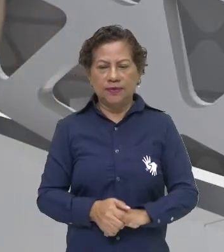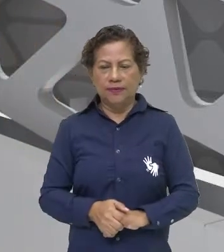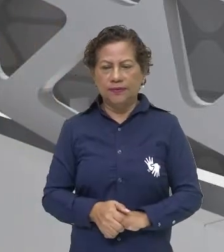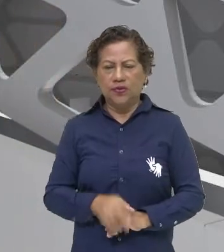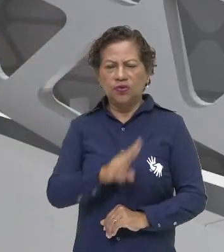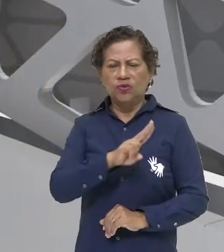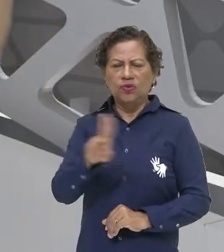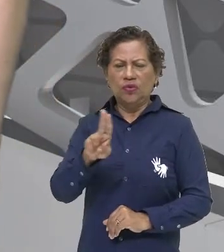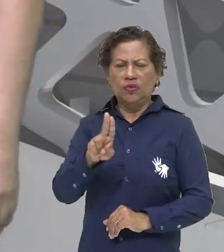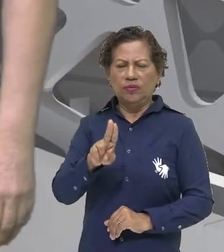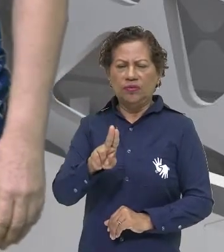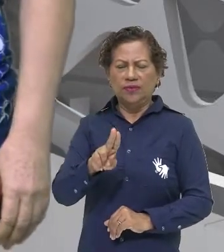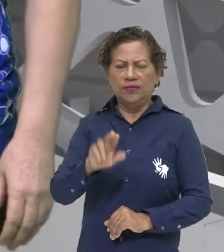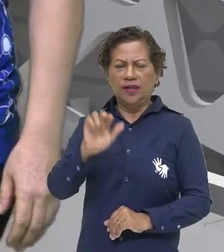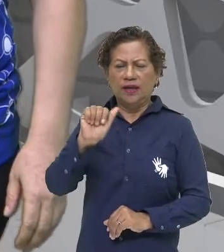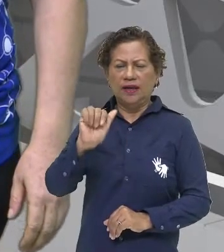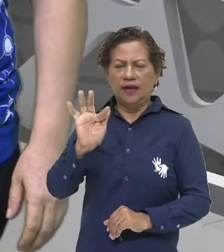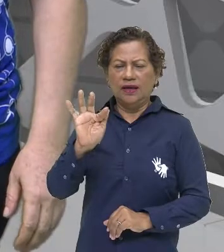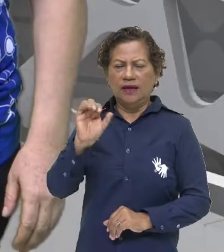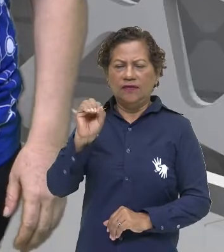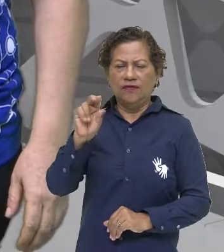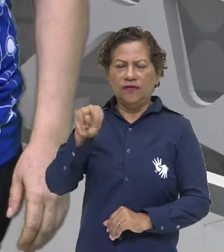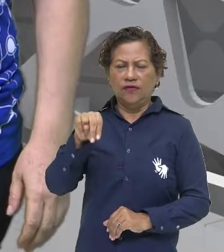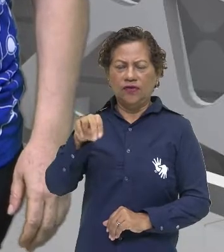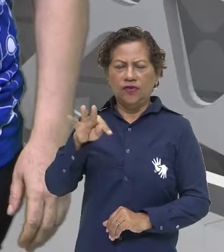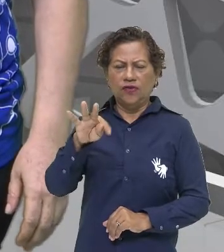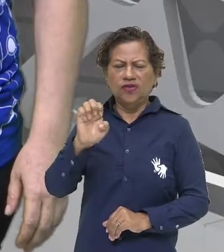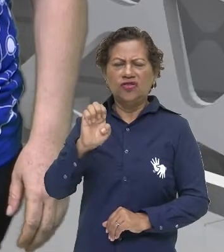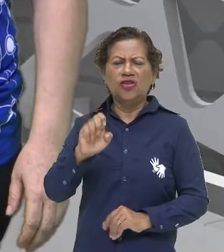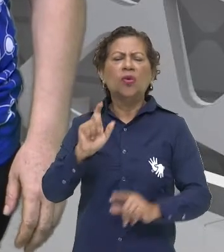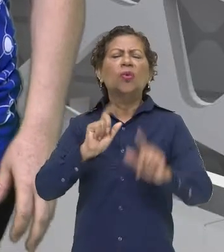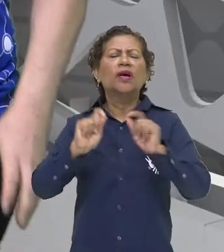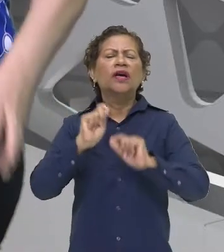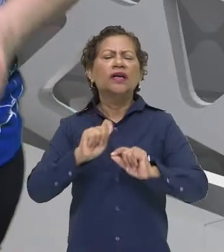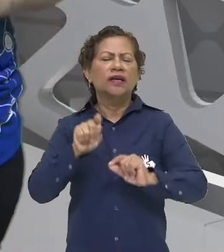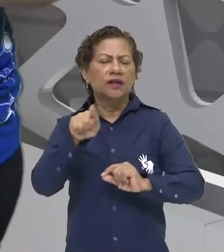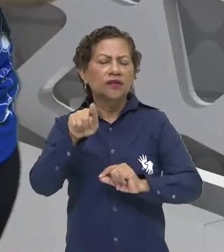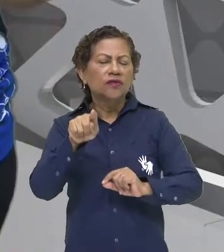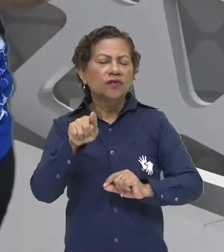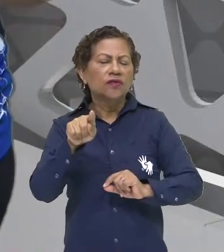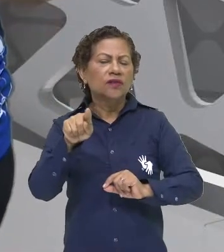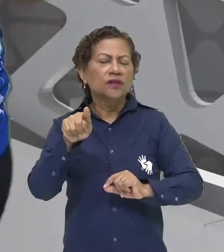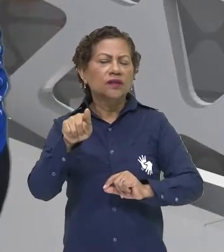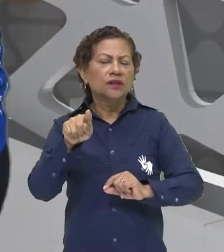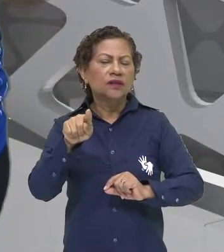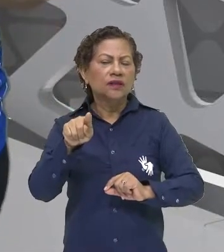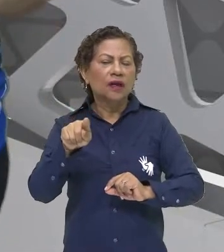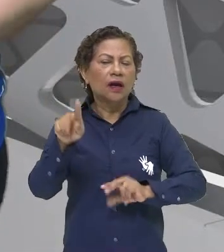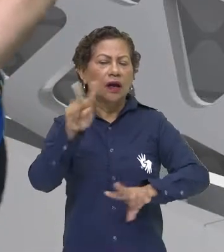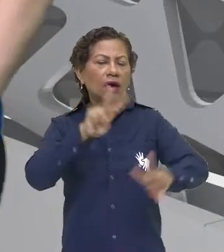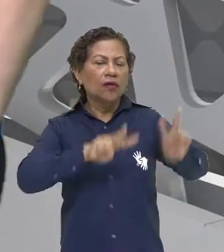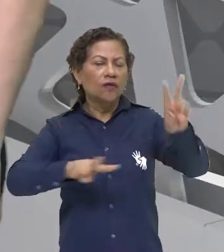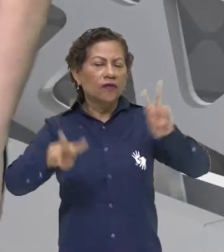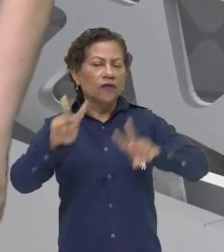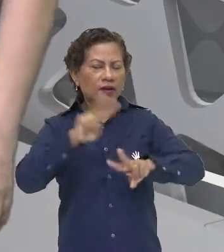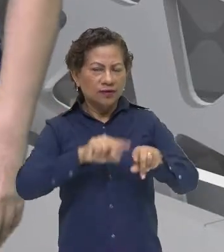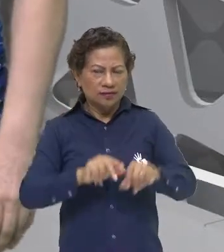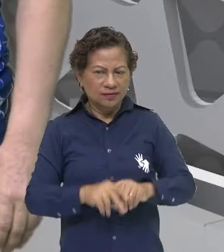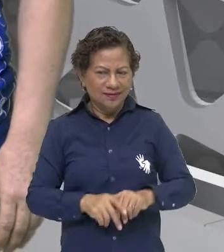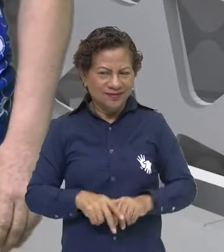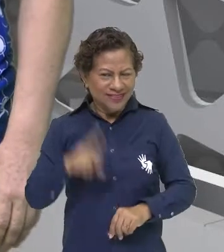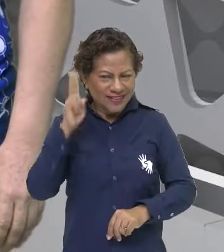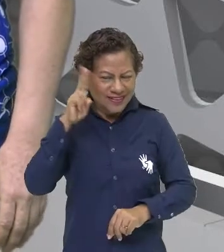E o que é essa fonte? A fonte é justamente uma... Eles vão pegar um objeto... Isso aqui é um